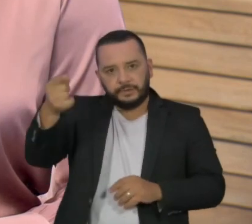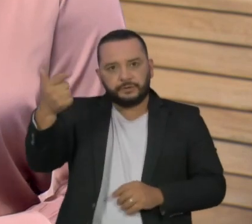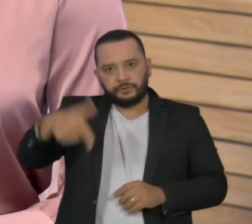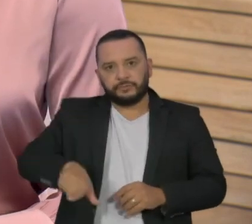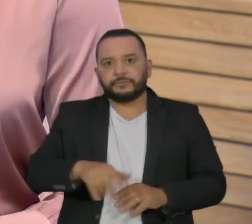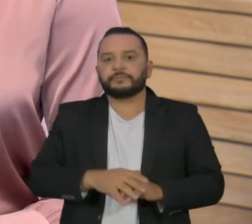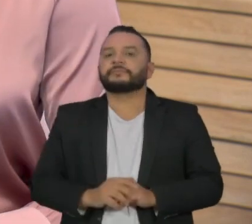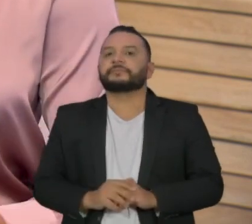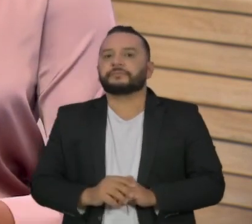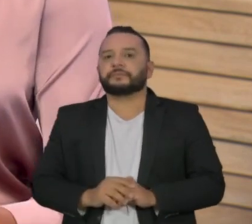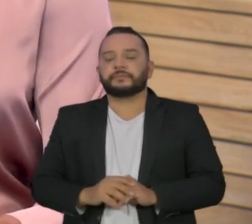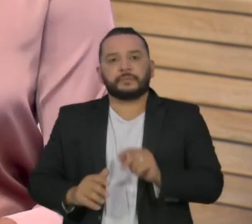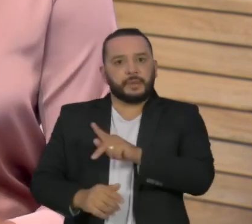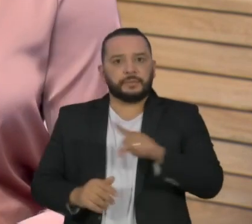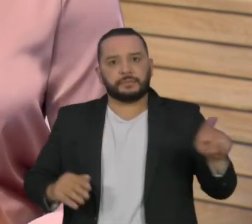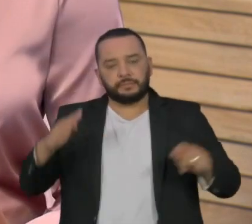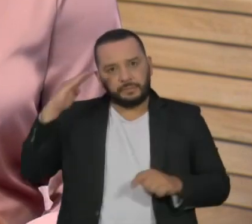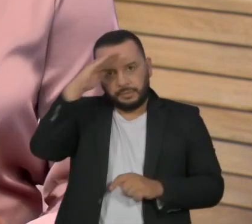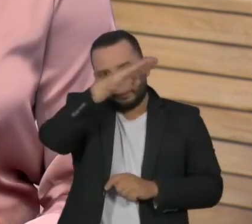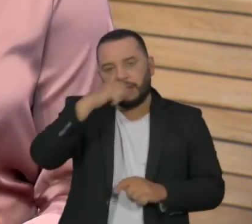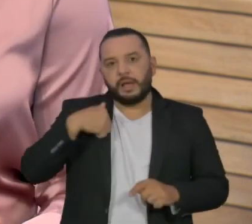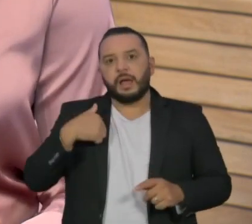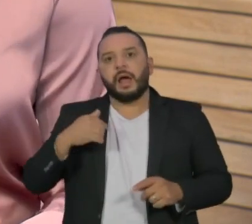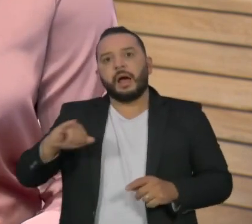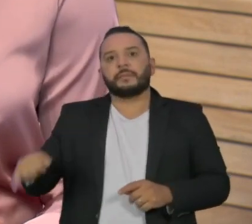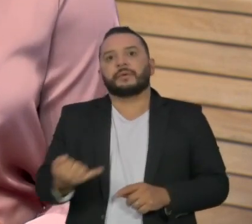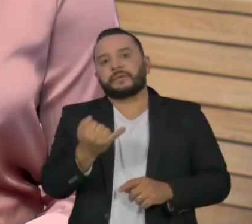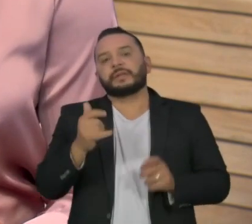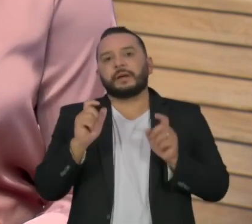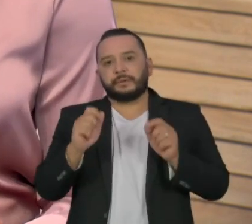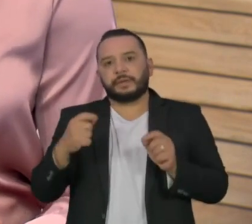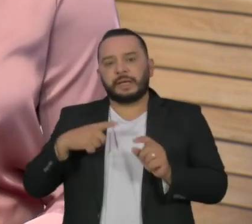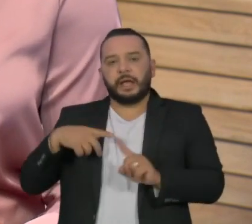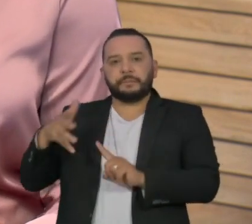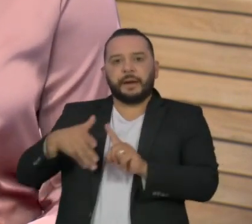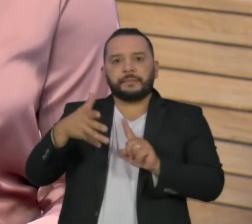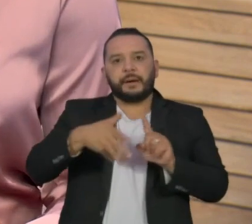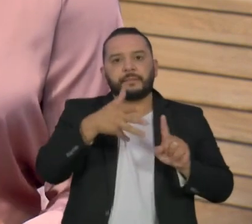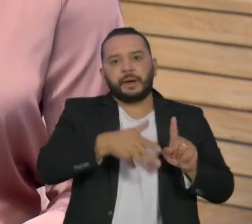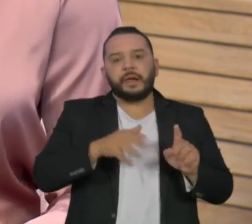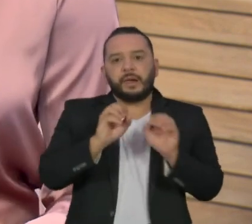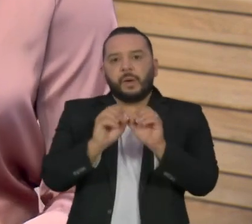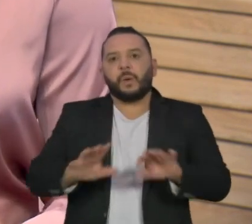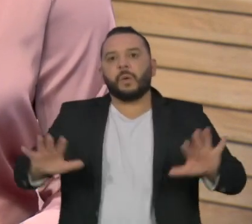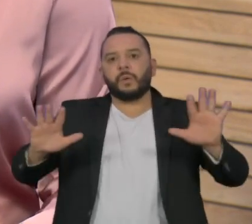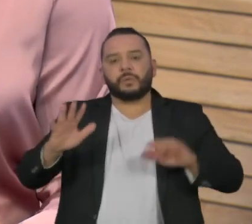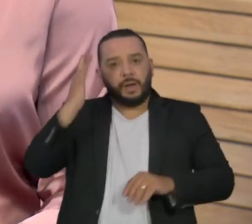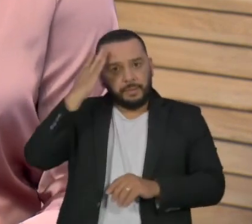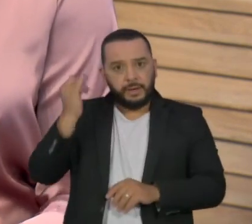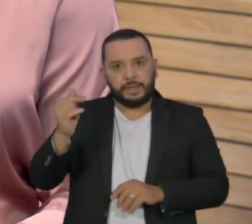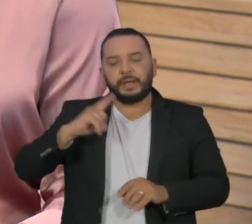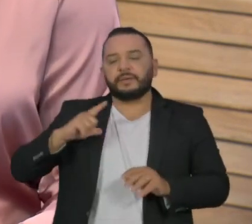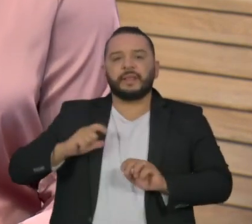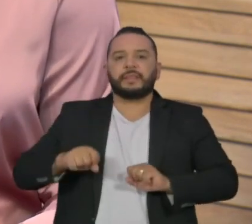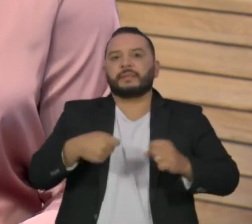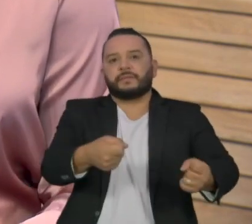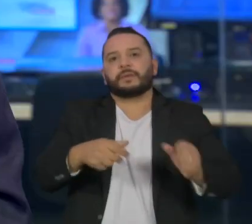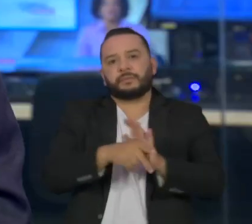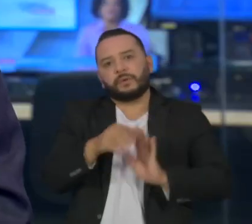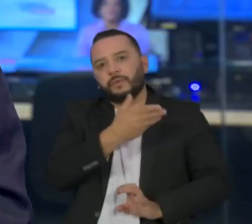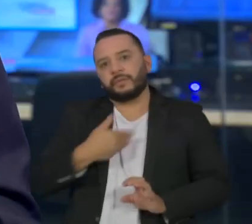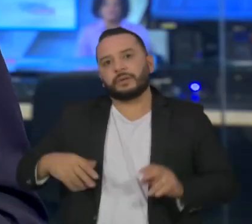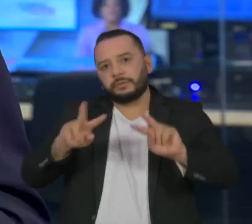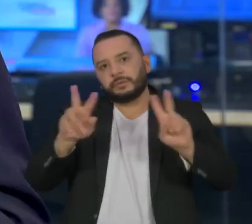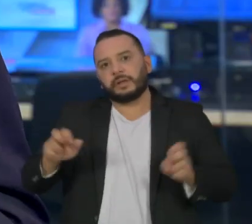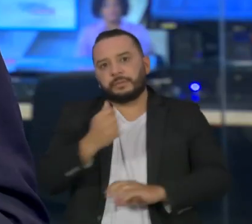O presidente Bolsonaro vai aproveitar o tradicional discurso na ONU amanhã para defender o governo na questão ambiental.